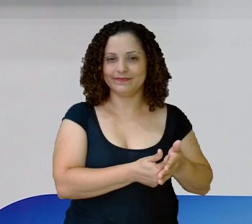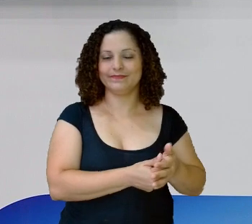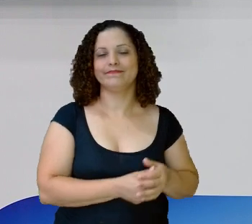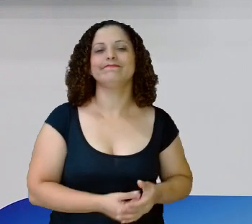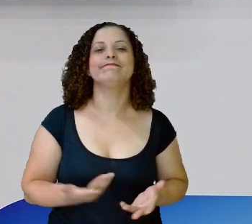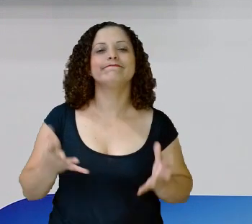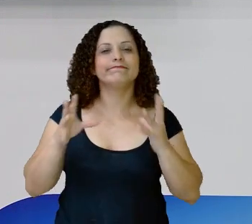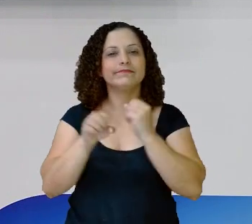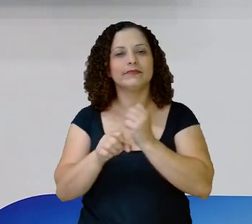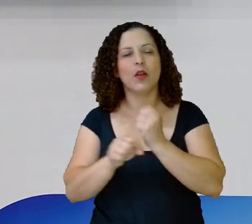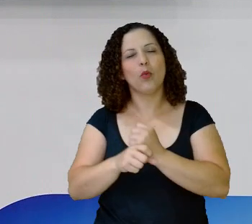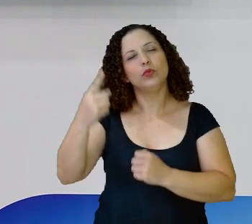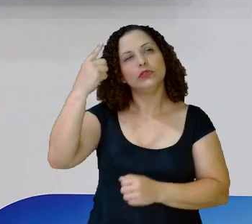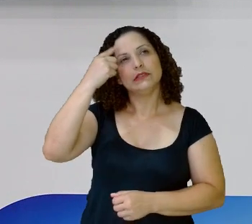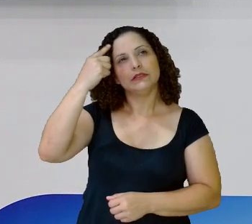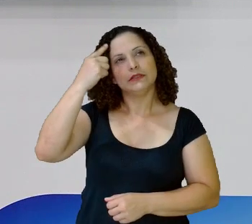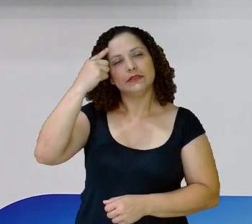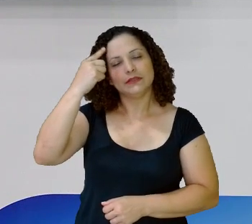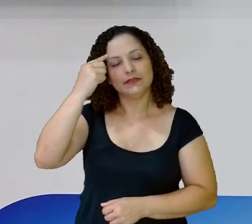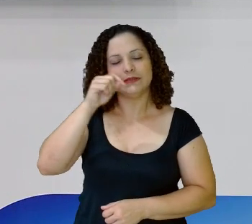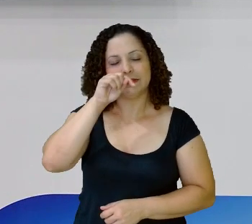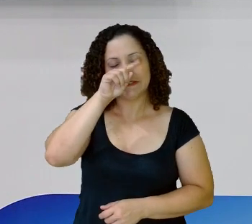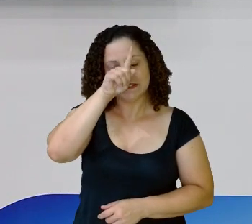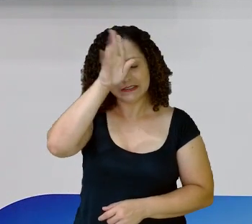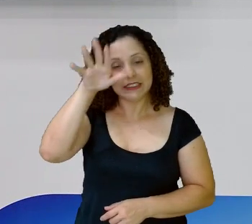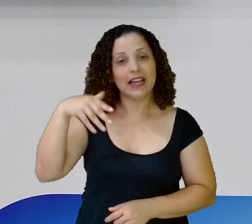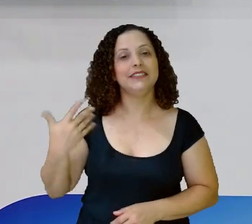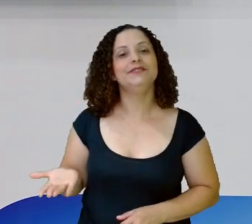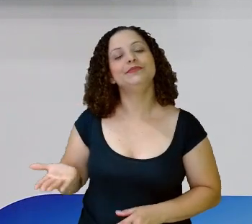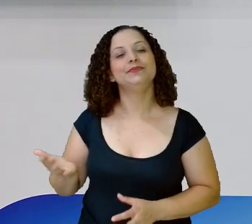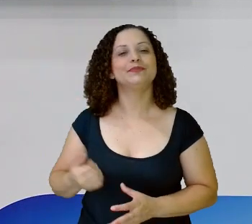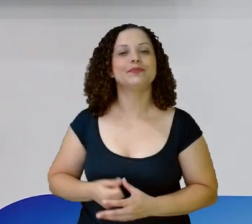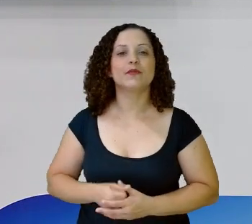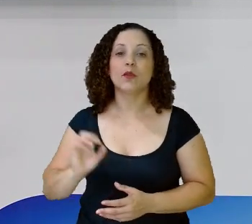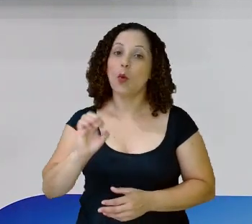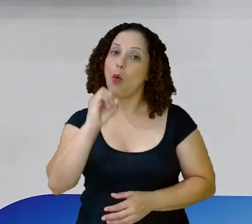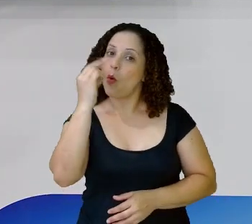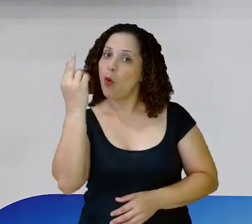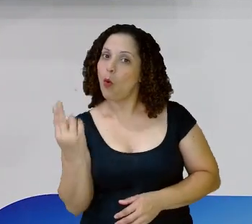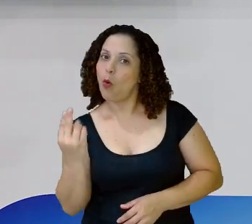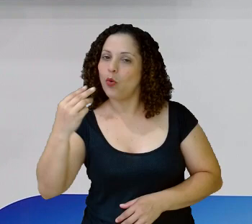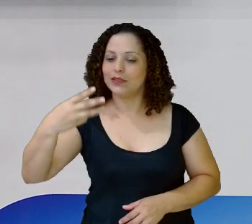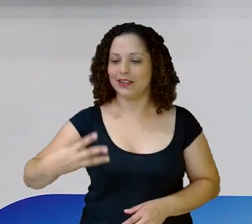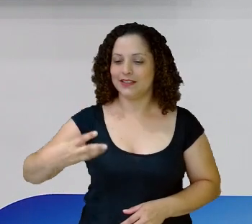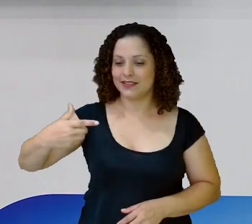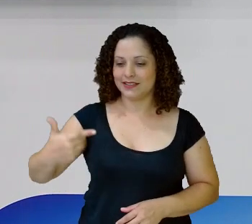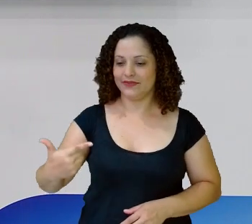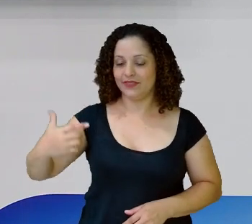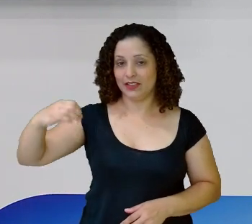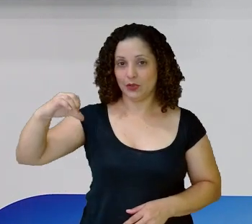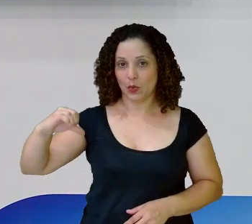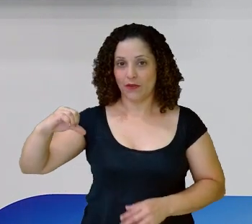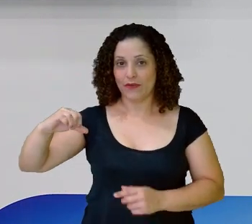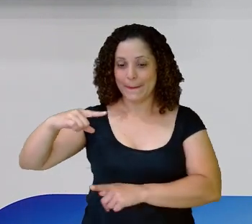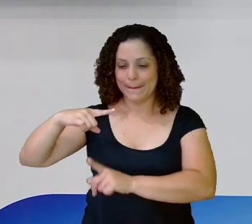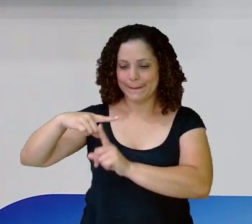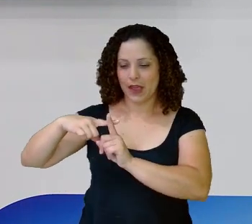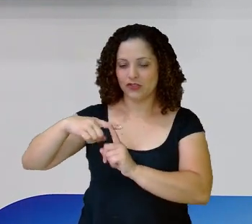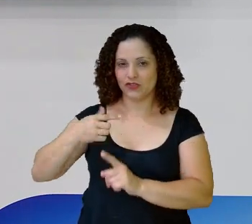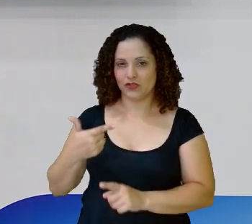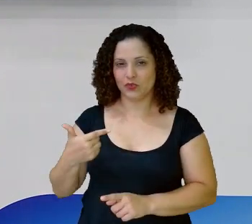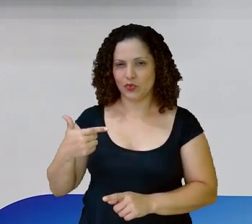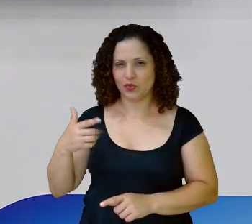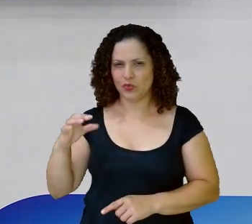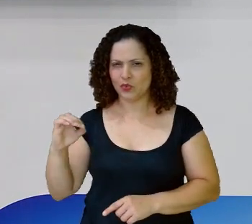Faz o cálculo mental Aí Hã? E se eu pegar Esses 329 E juntar Com 200 Se